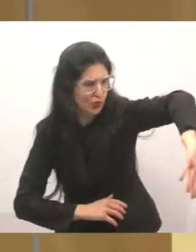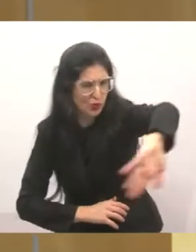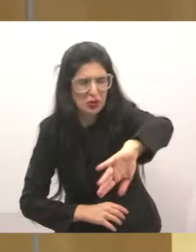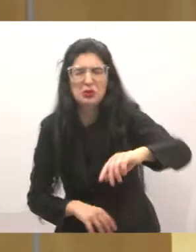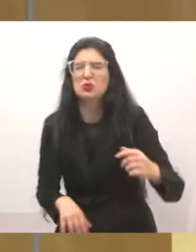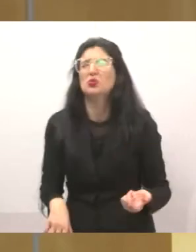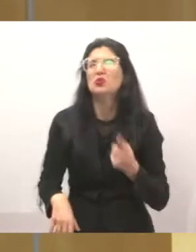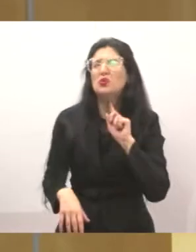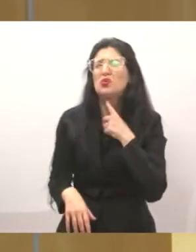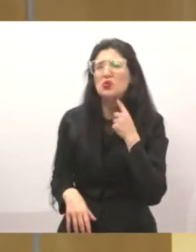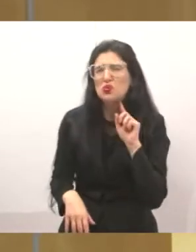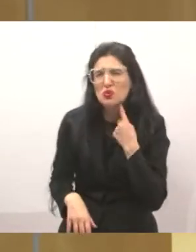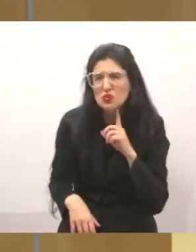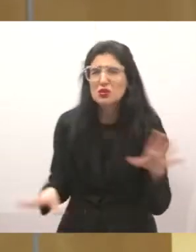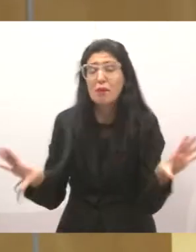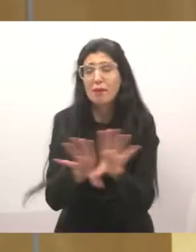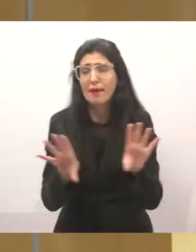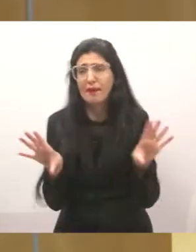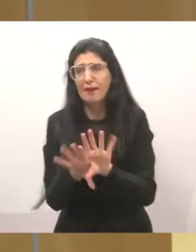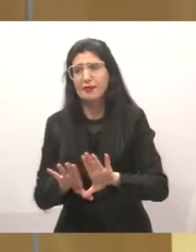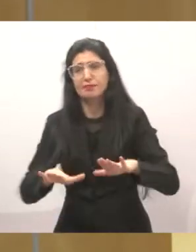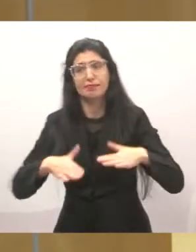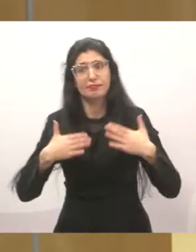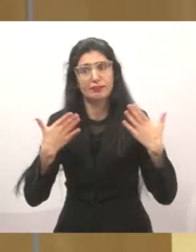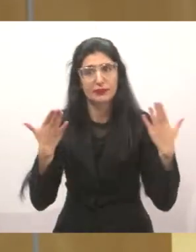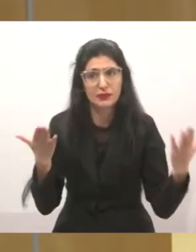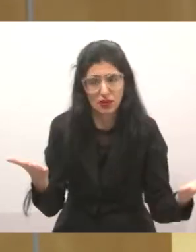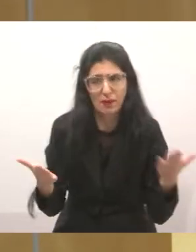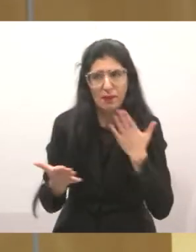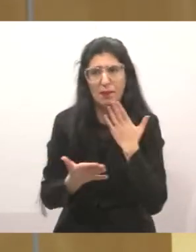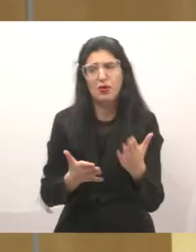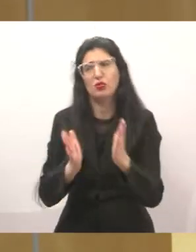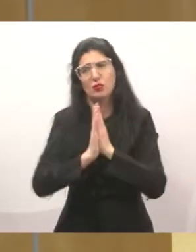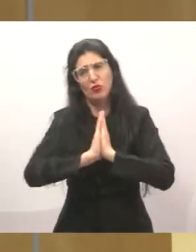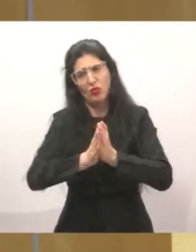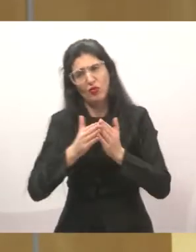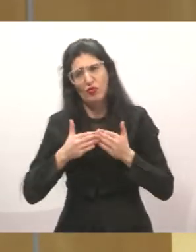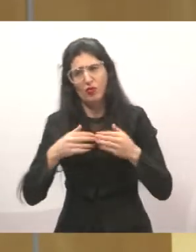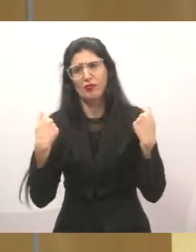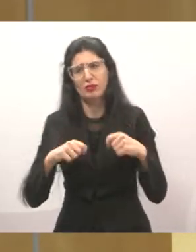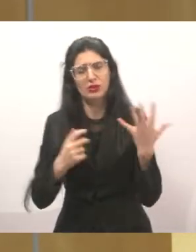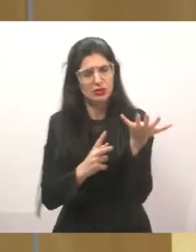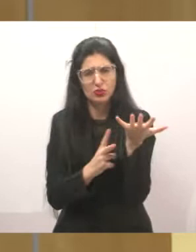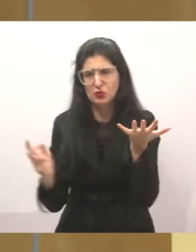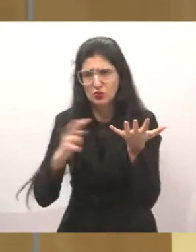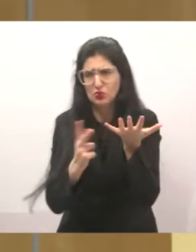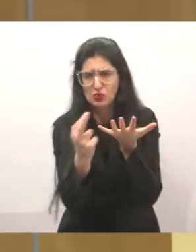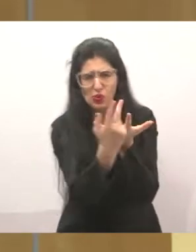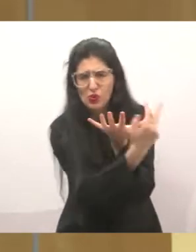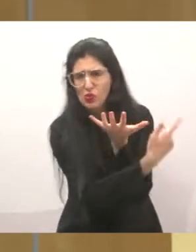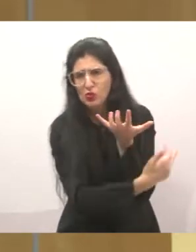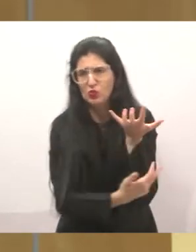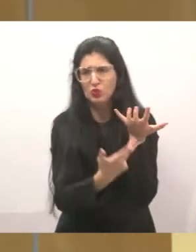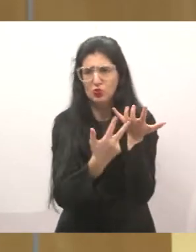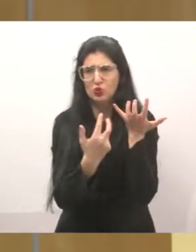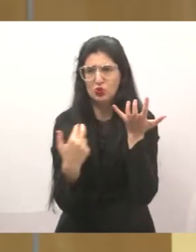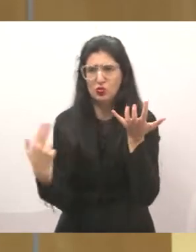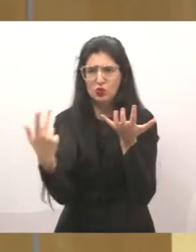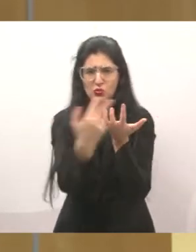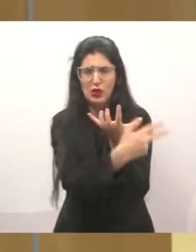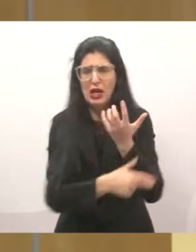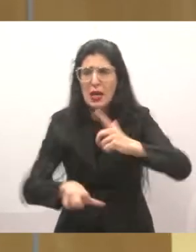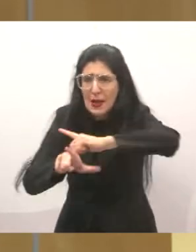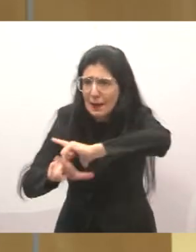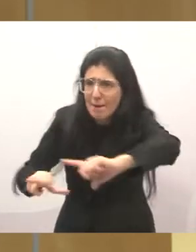na tribuna esse questionamento, esse pedido, né? Para que reveja essa situação, né? Para que faça ali a